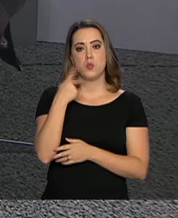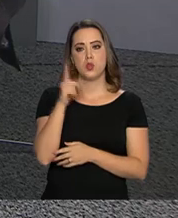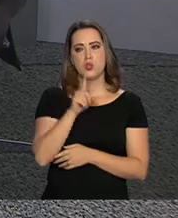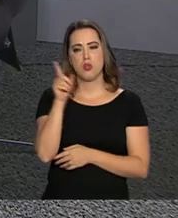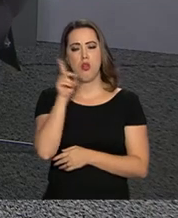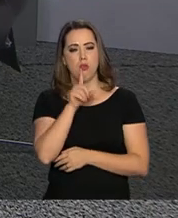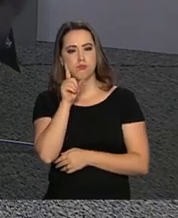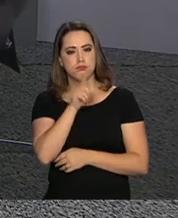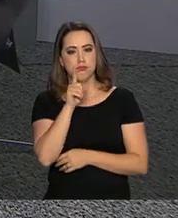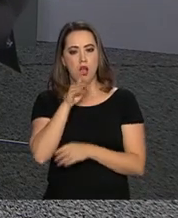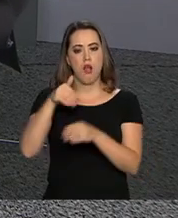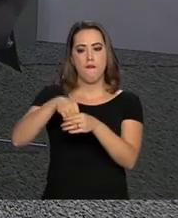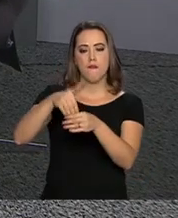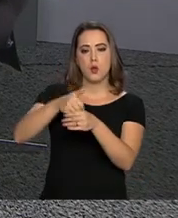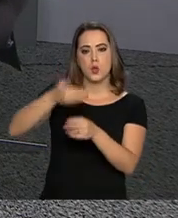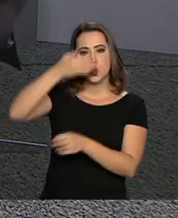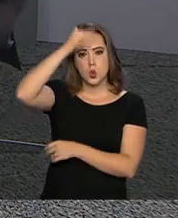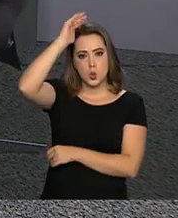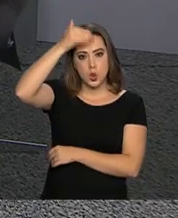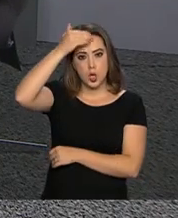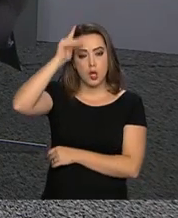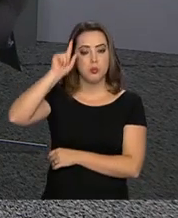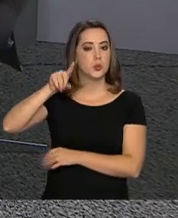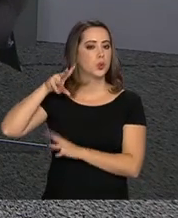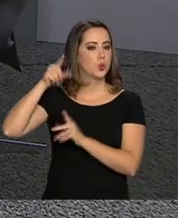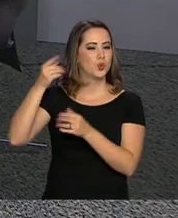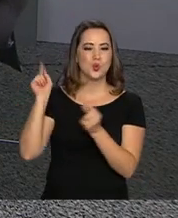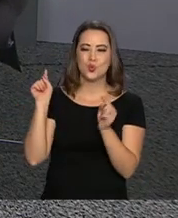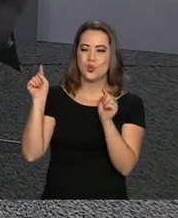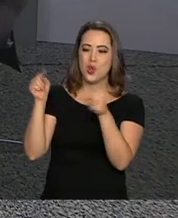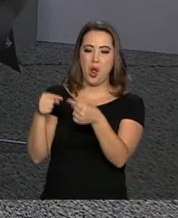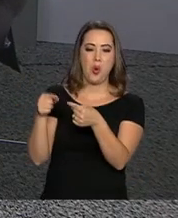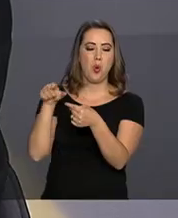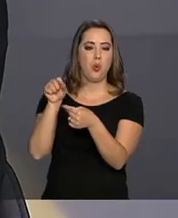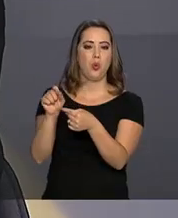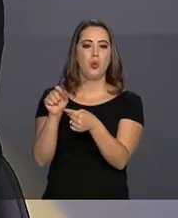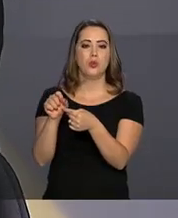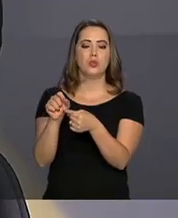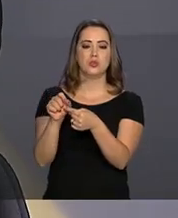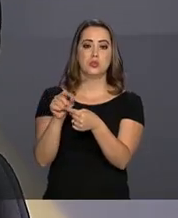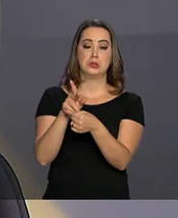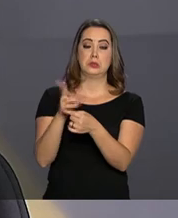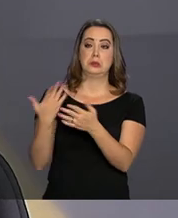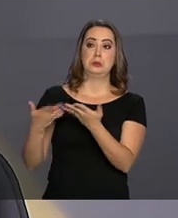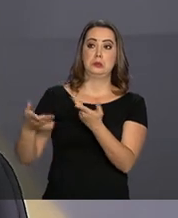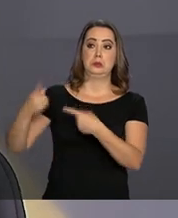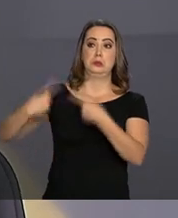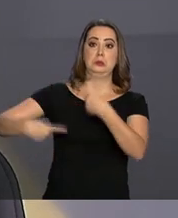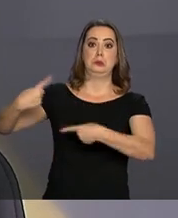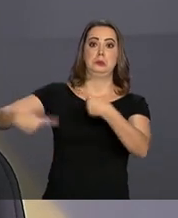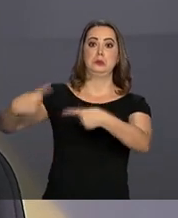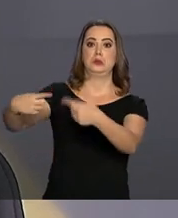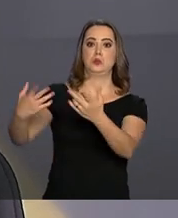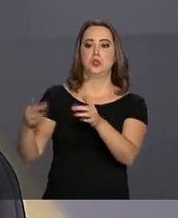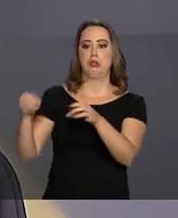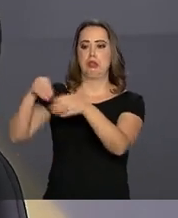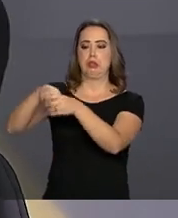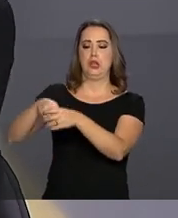Unidos, a eleição de Donald Trump, tem tudo a ver com, digamos assim, essa competição de produtos